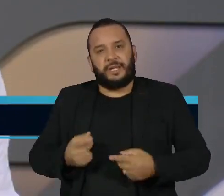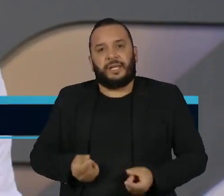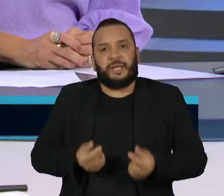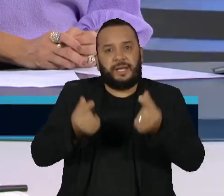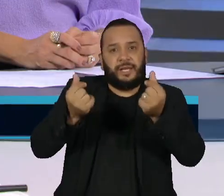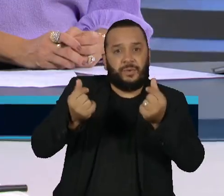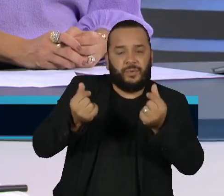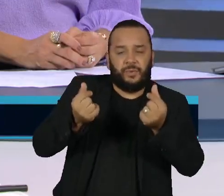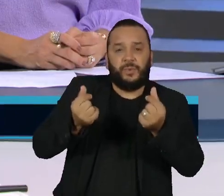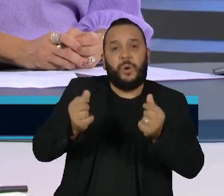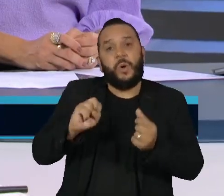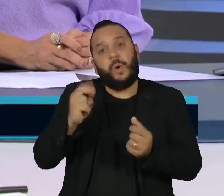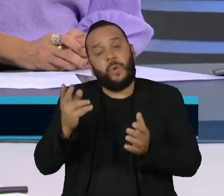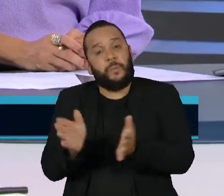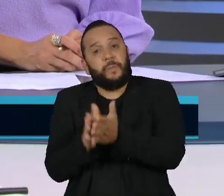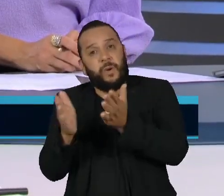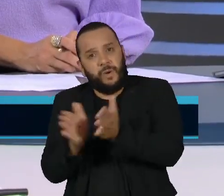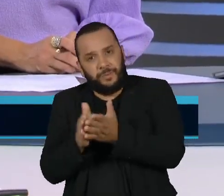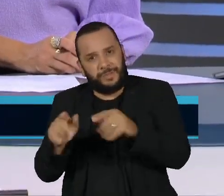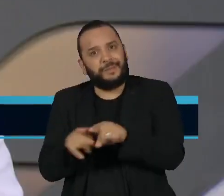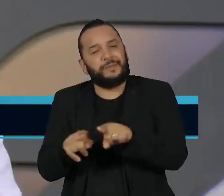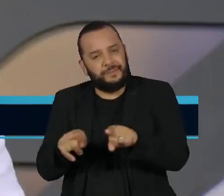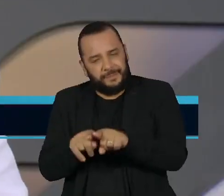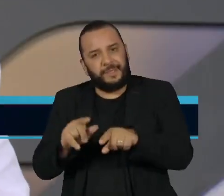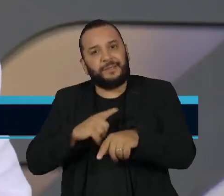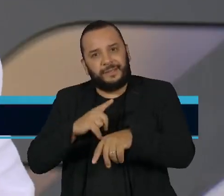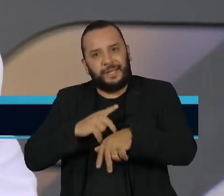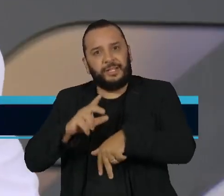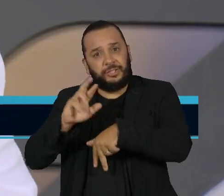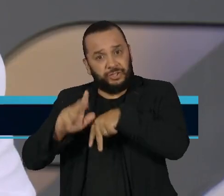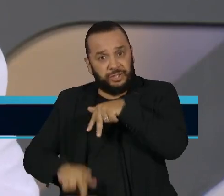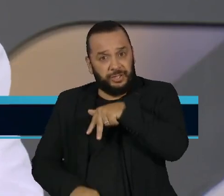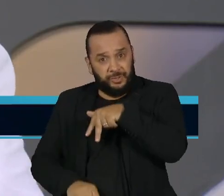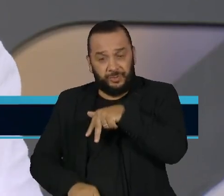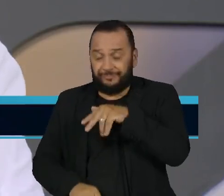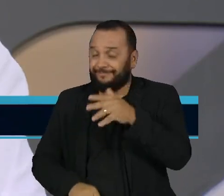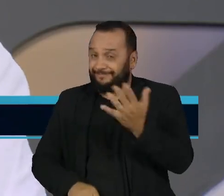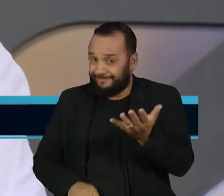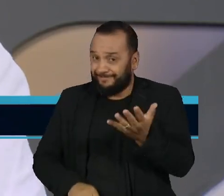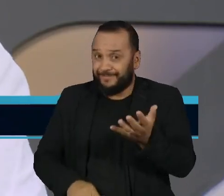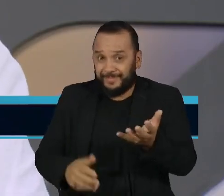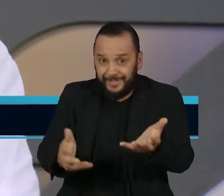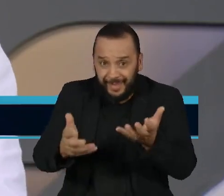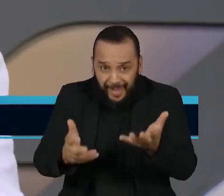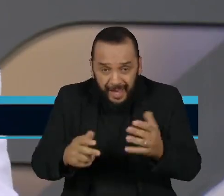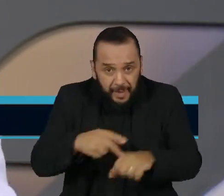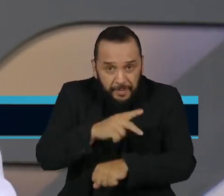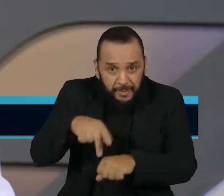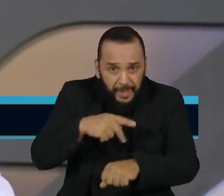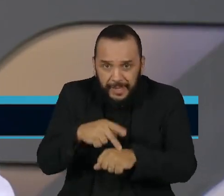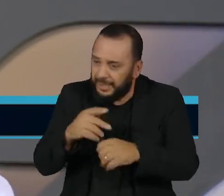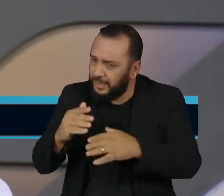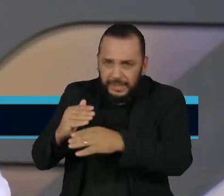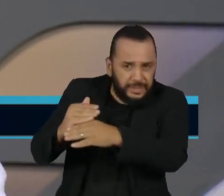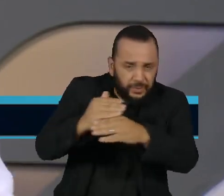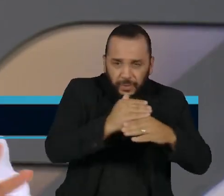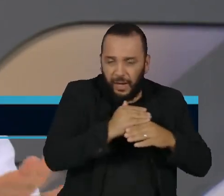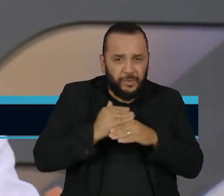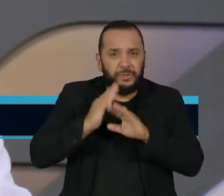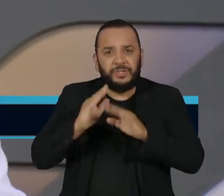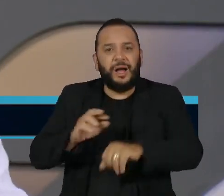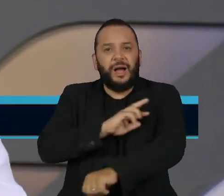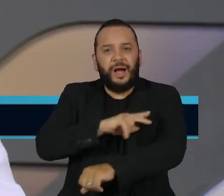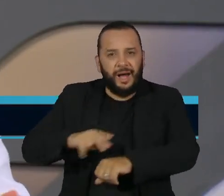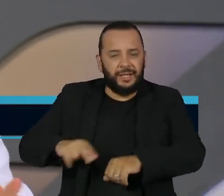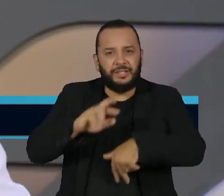inúmeros estudos mostrando isso. Então, se eu realmente quero construir um país igualitário para que raça, gênero, classe não